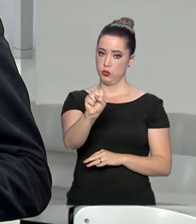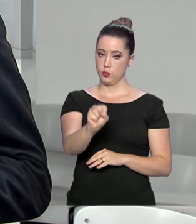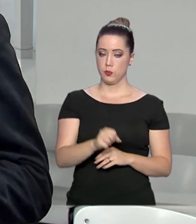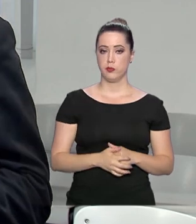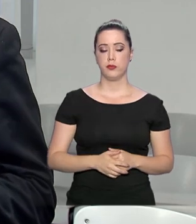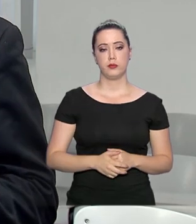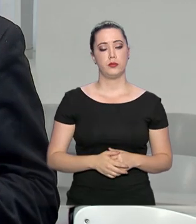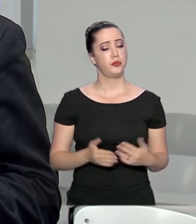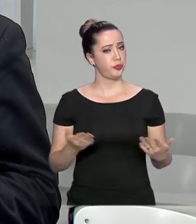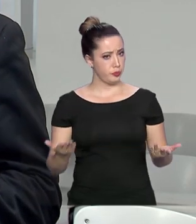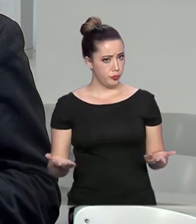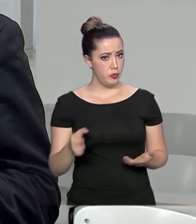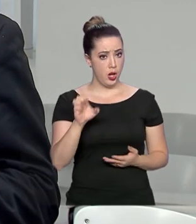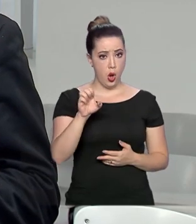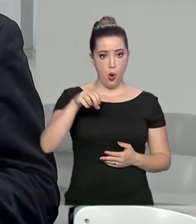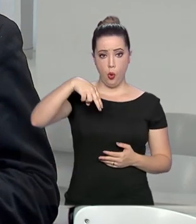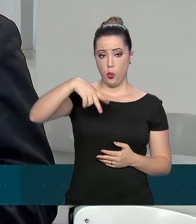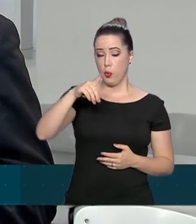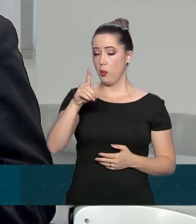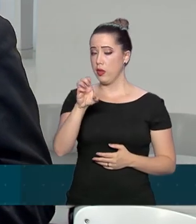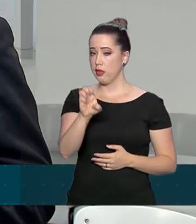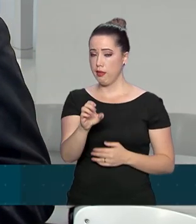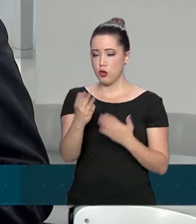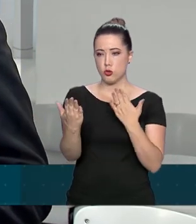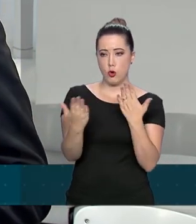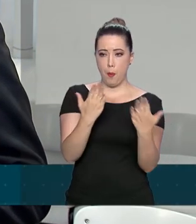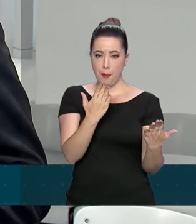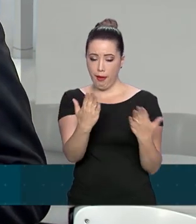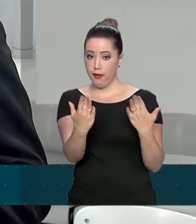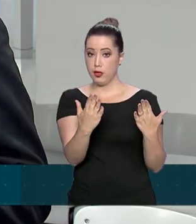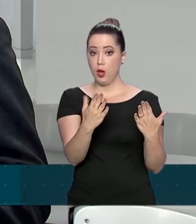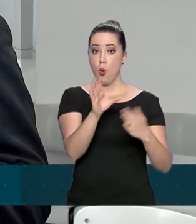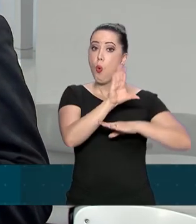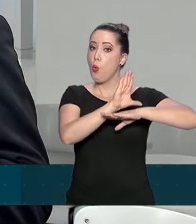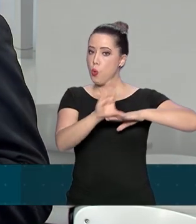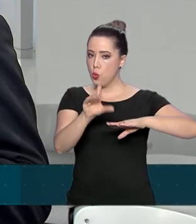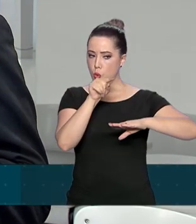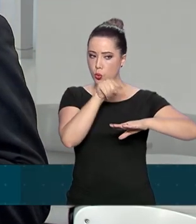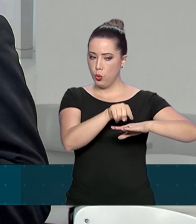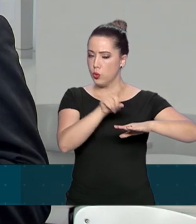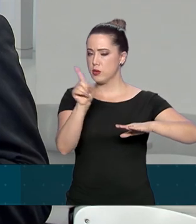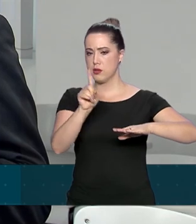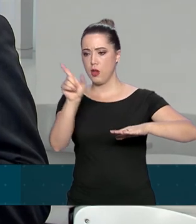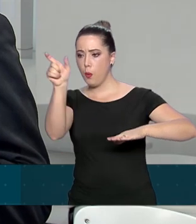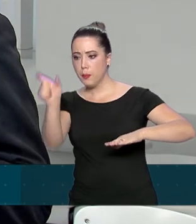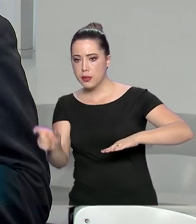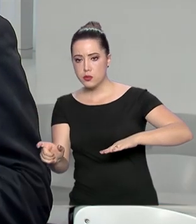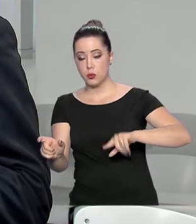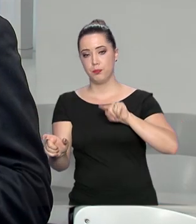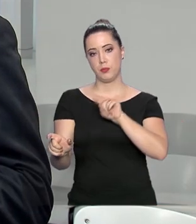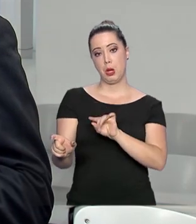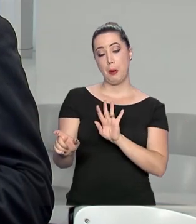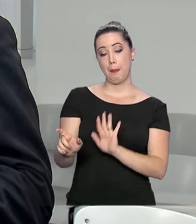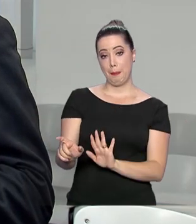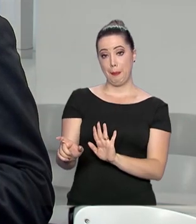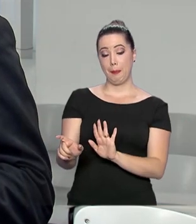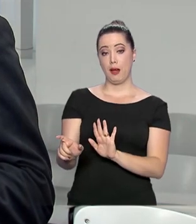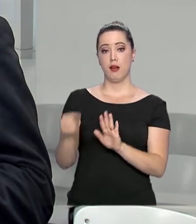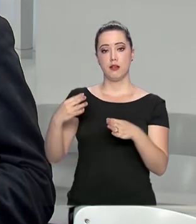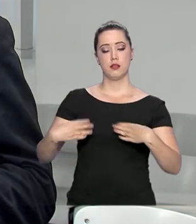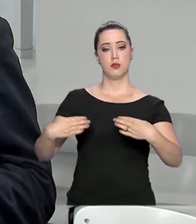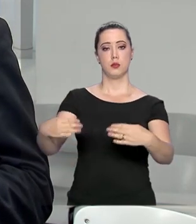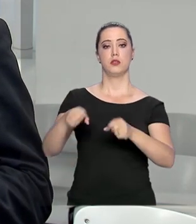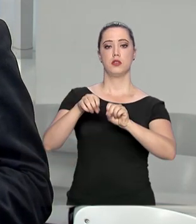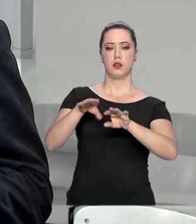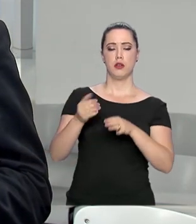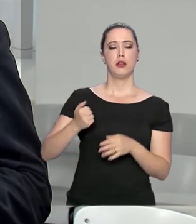avalia o curso e não o desempenho individual do aluno, uma das preocupações do Ministério da Educação é fazer com que os alunos tenham